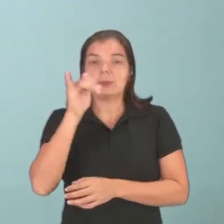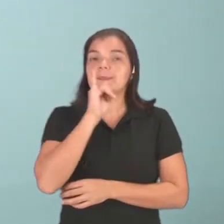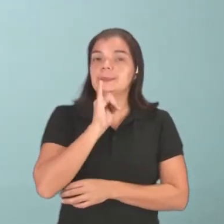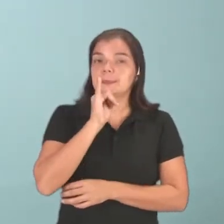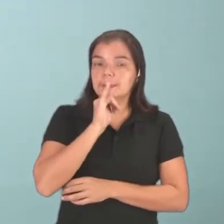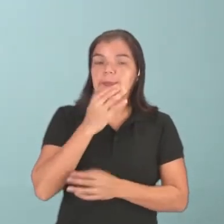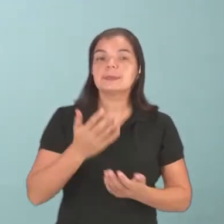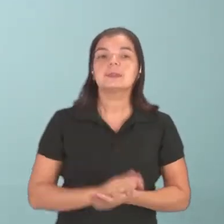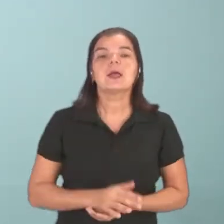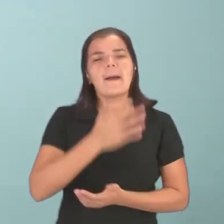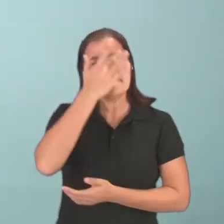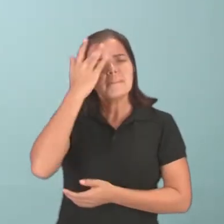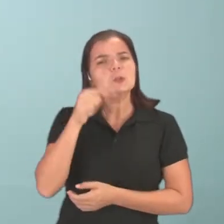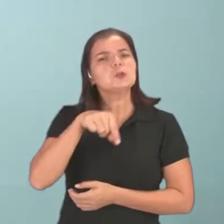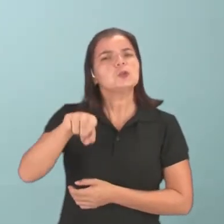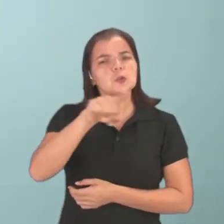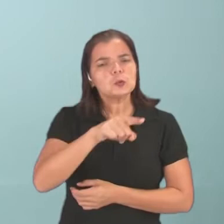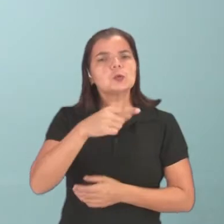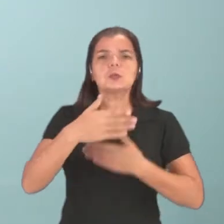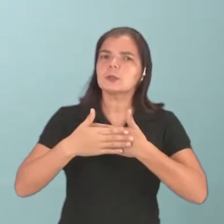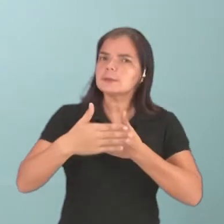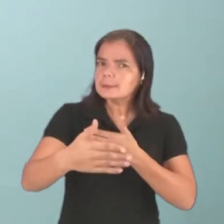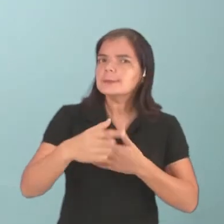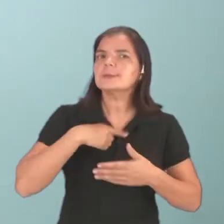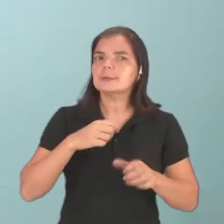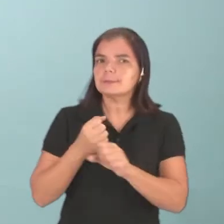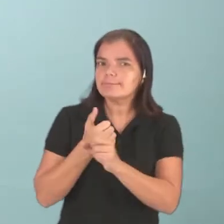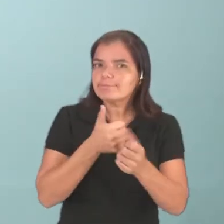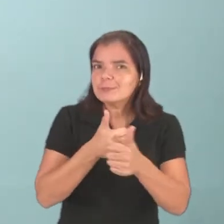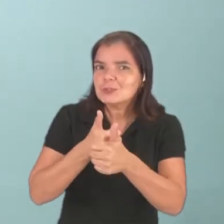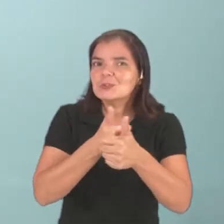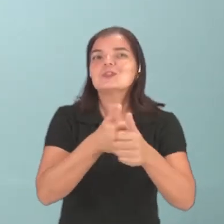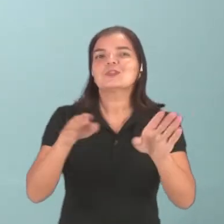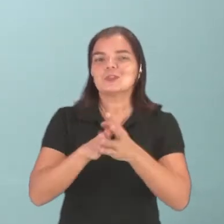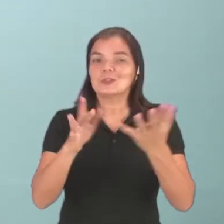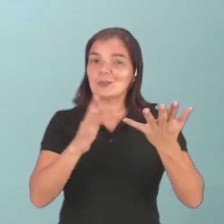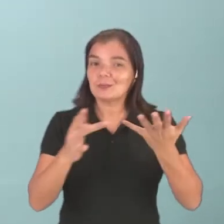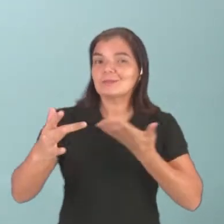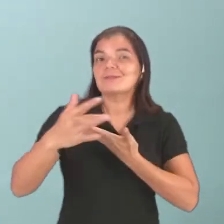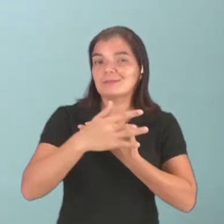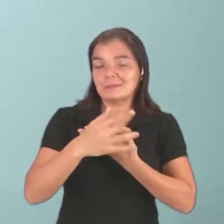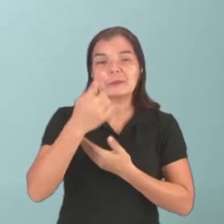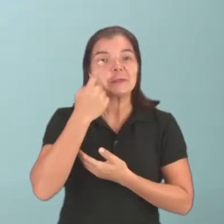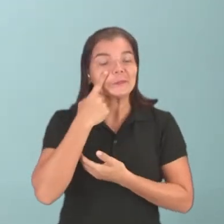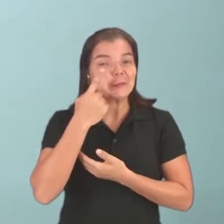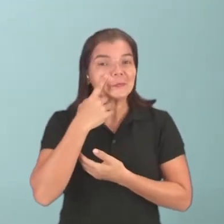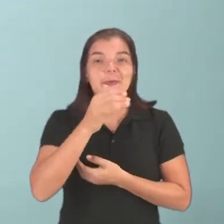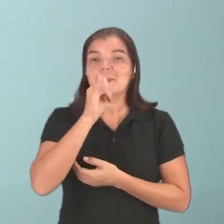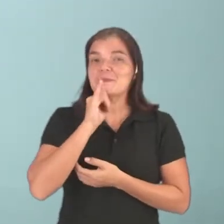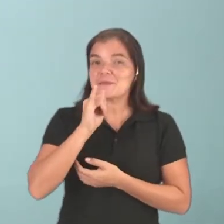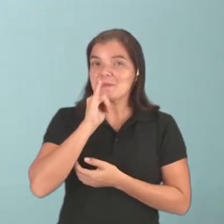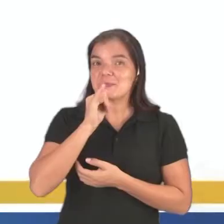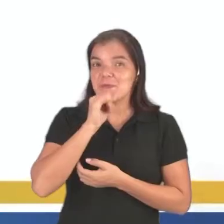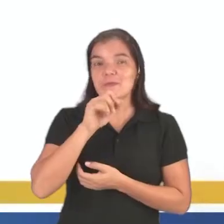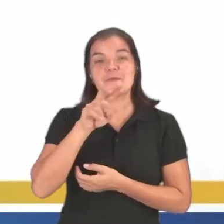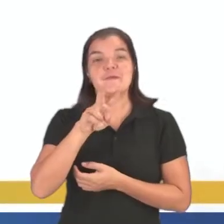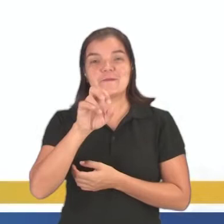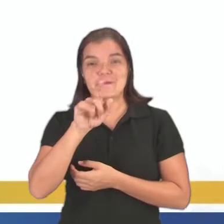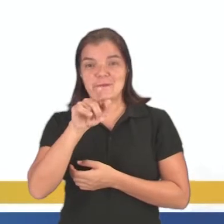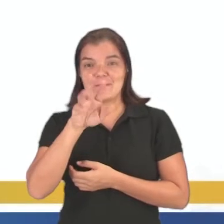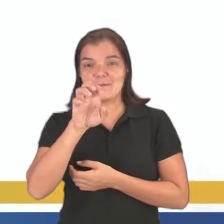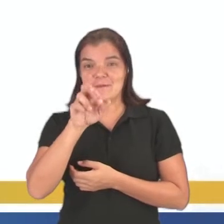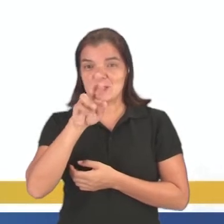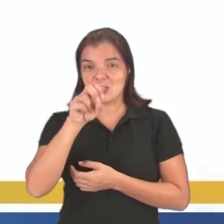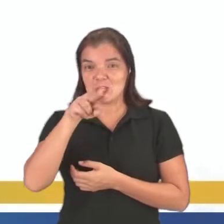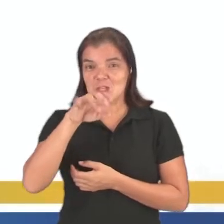por exemplo, as pessoas que você segue, que você acompanha nas redes sociais. Vamos ver esse exemplo do Vinícius Júnior? Olha lá,